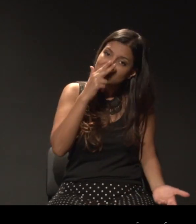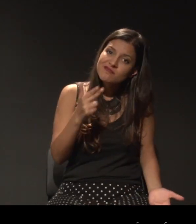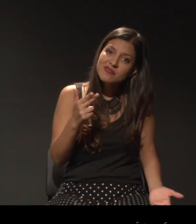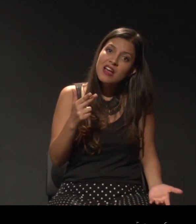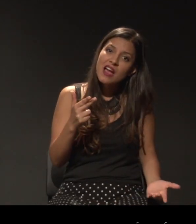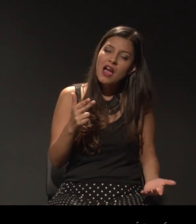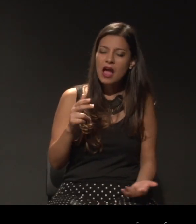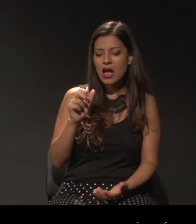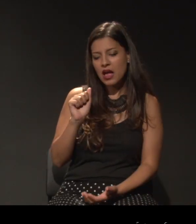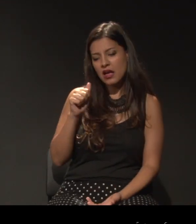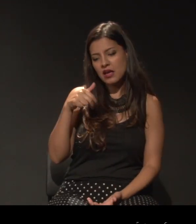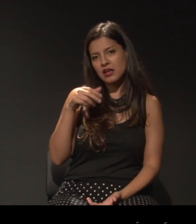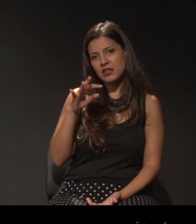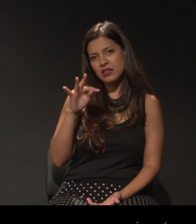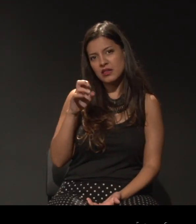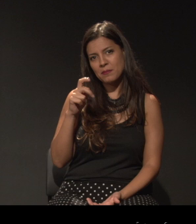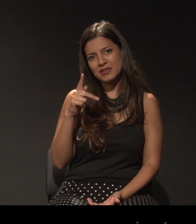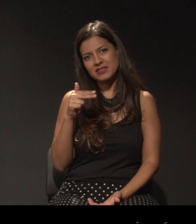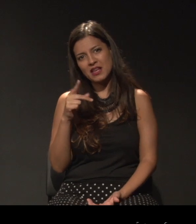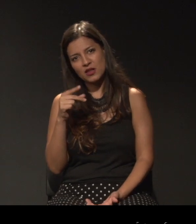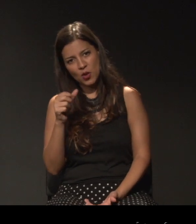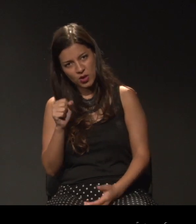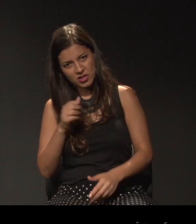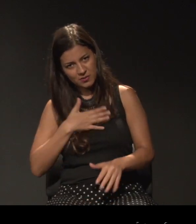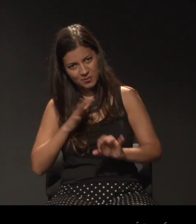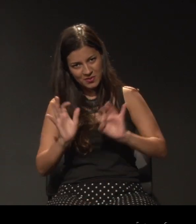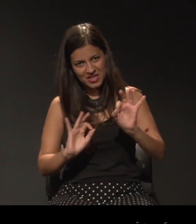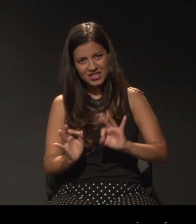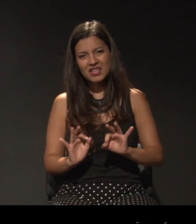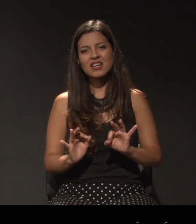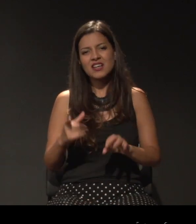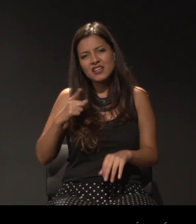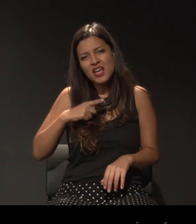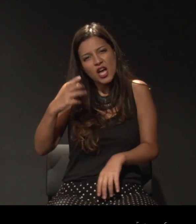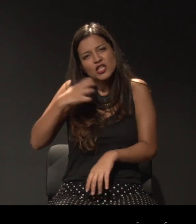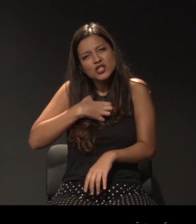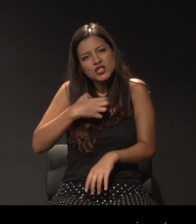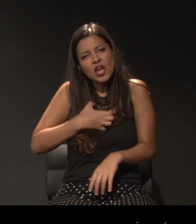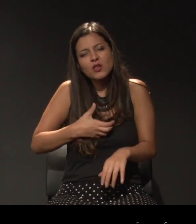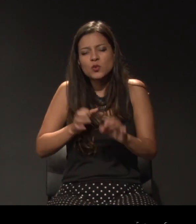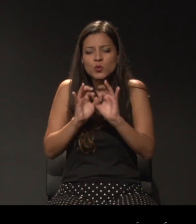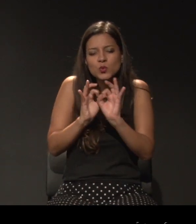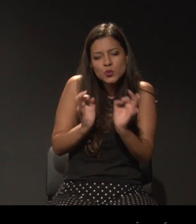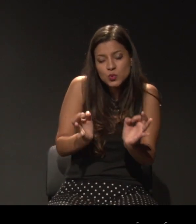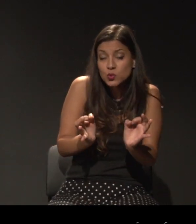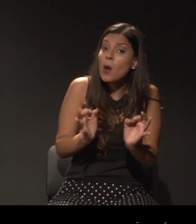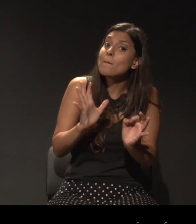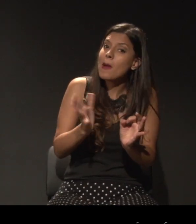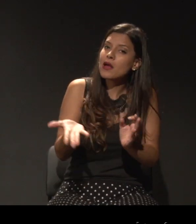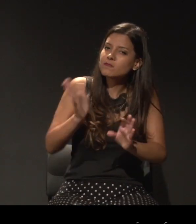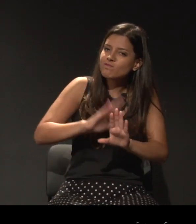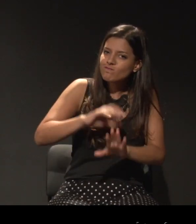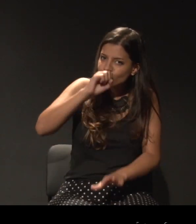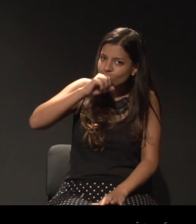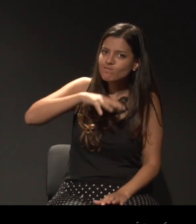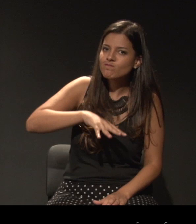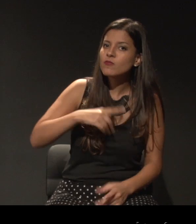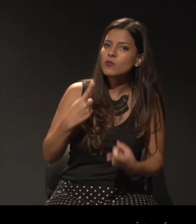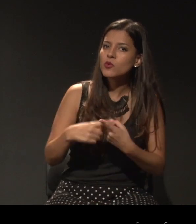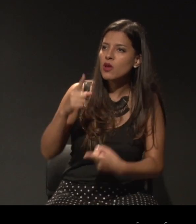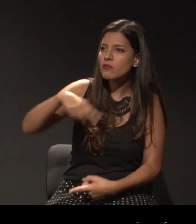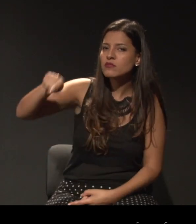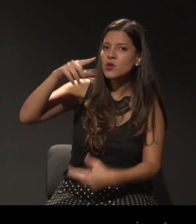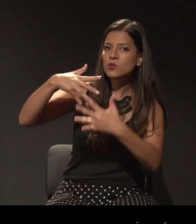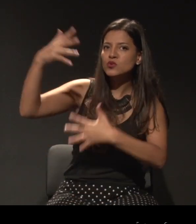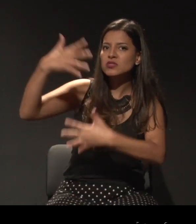busca de uma maneira muito sutil, mas um tanto quanto agressiva, porque o sistema é agressivo com a